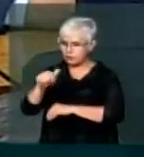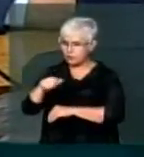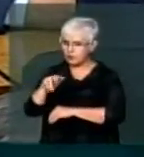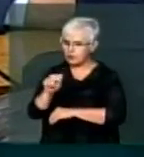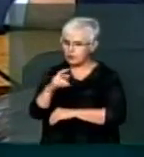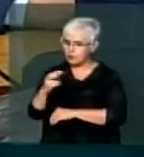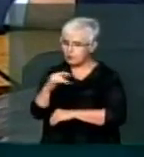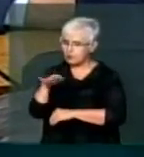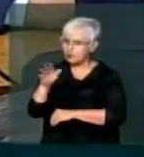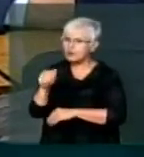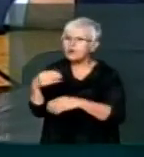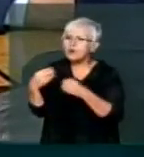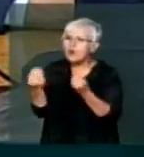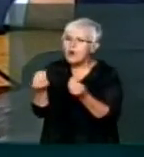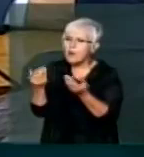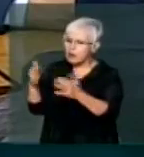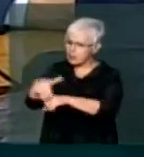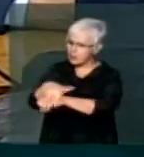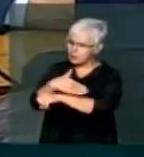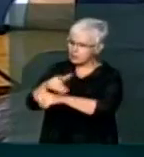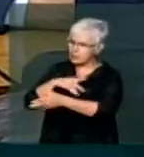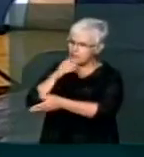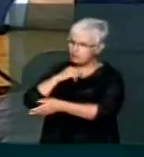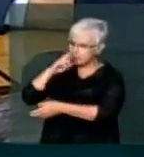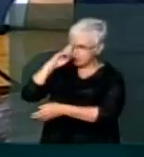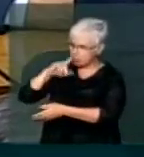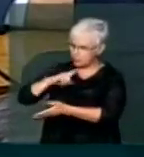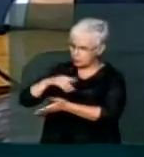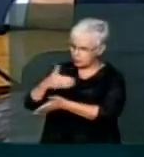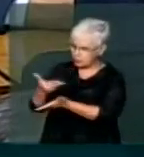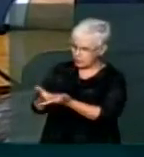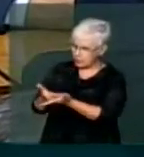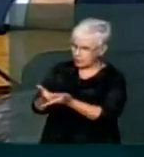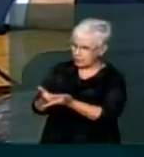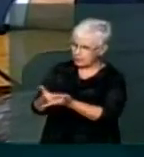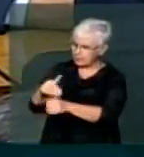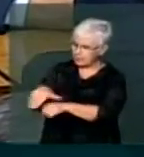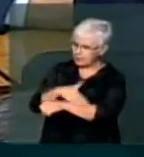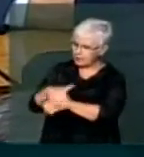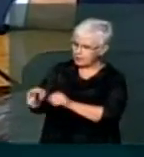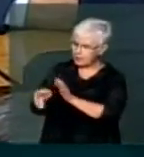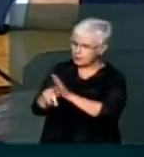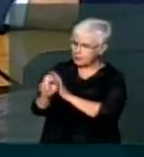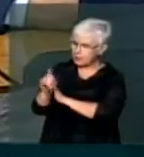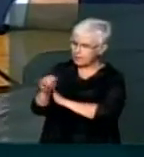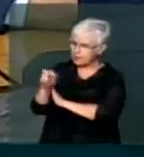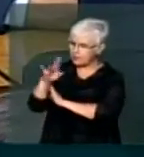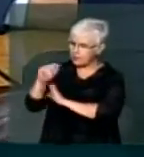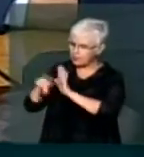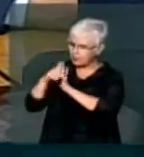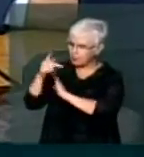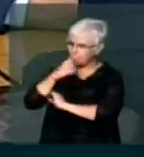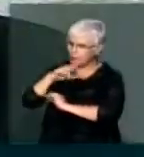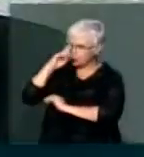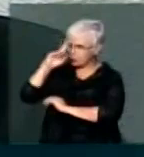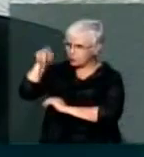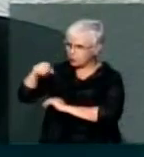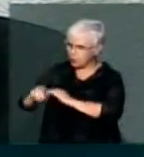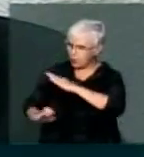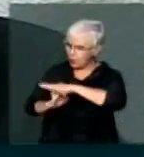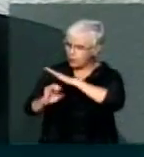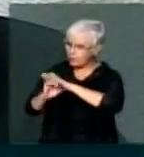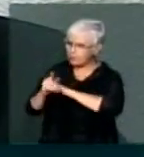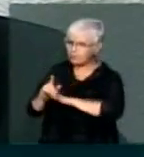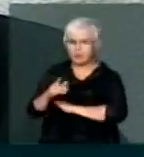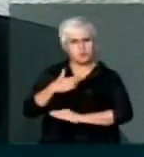era um... Afinal, esse endereço que o senhor tem aqui, da Rua Nascimento Silva, esse apartamento pertence ao senhor ou uma outra empresa? Não, não pertence